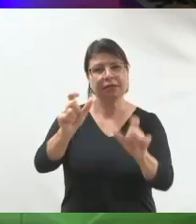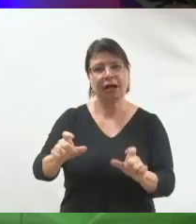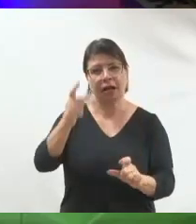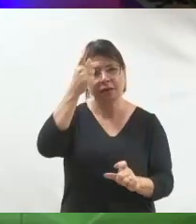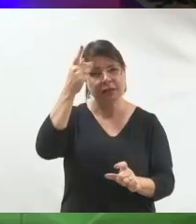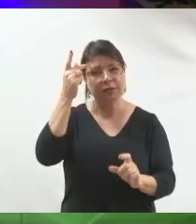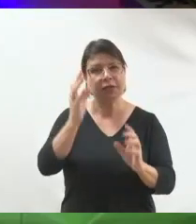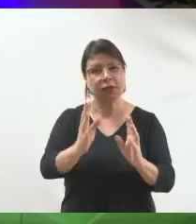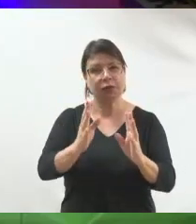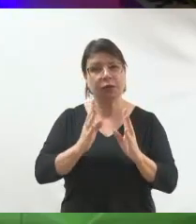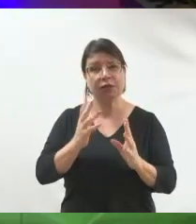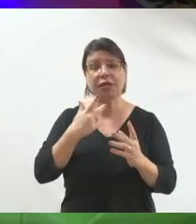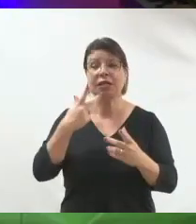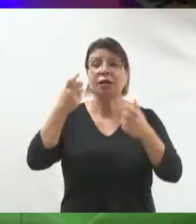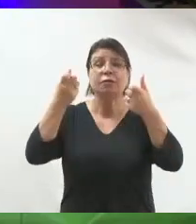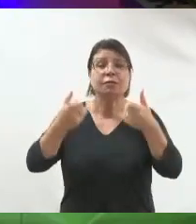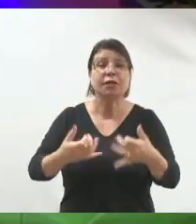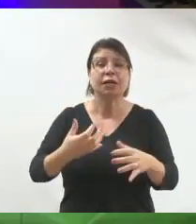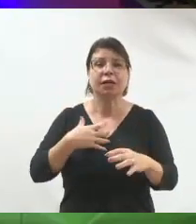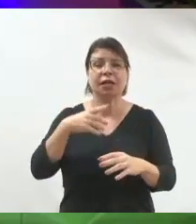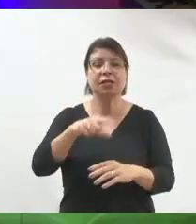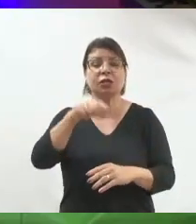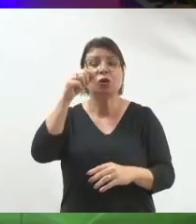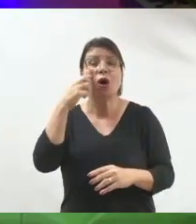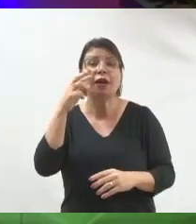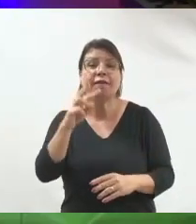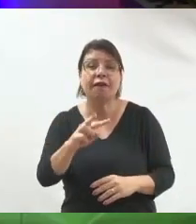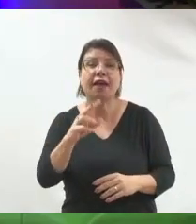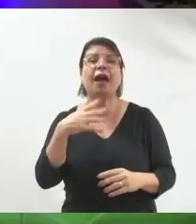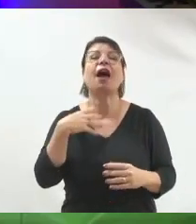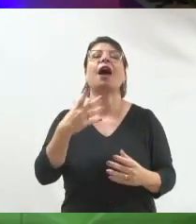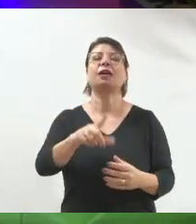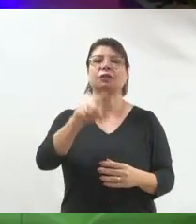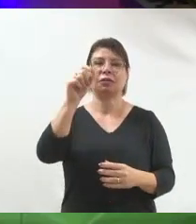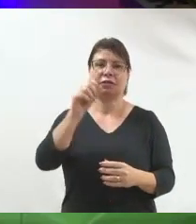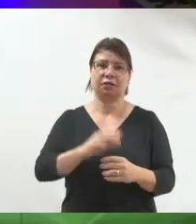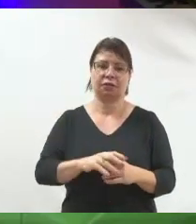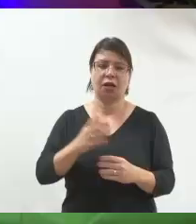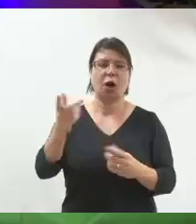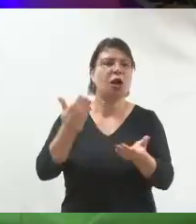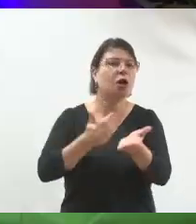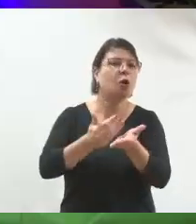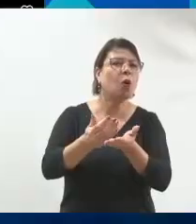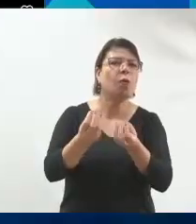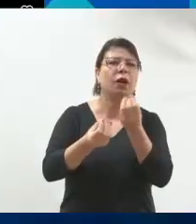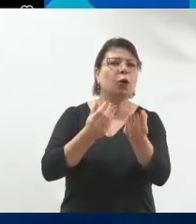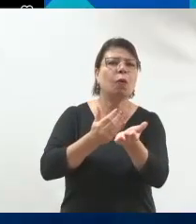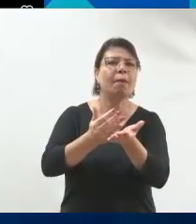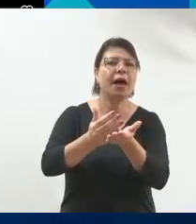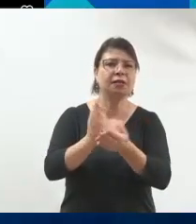tudo o que eu contei aqui para vocês, que as pessoas escolhem o que vê. Então, olha só até como ele começa esse vídeo.